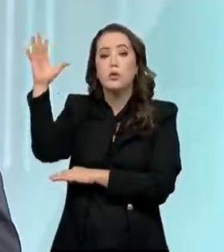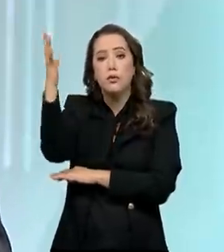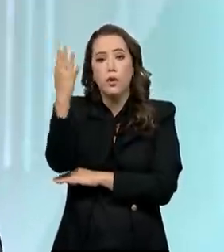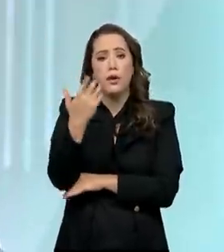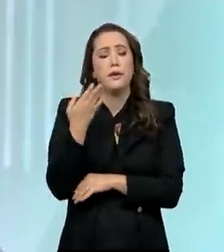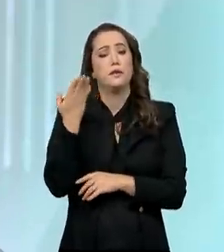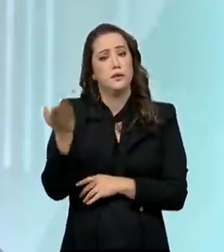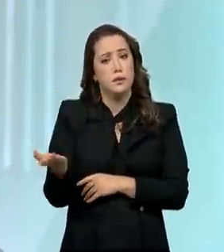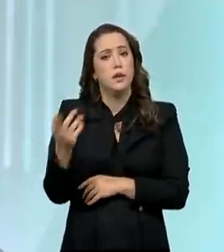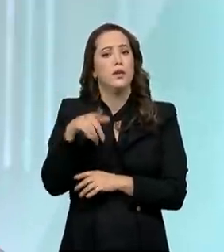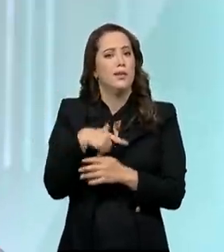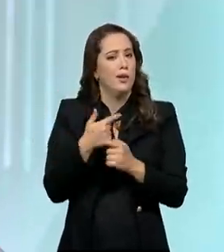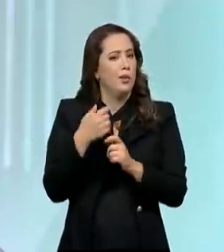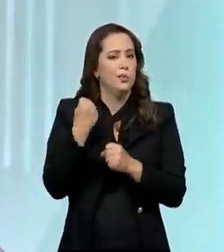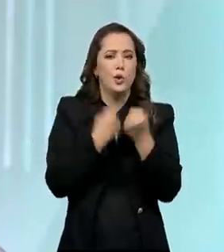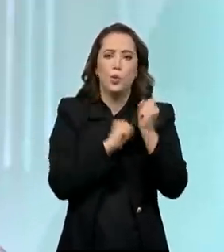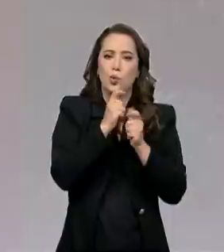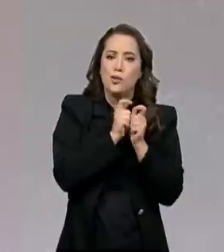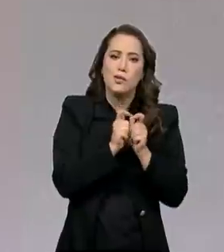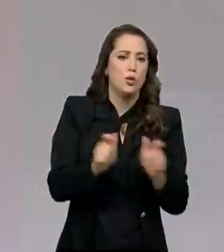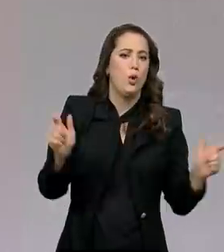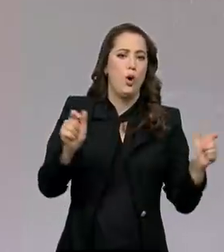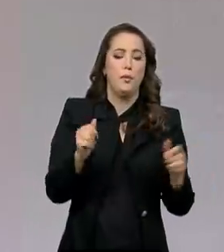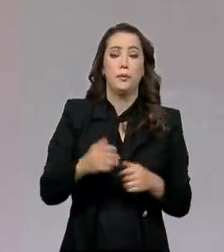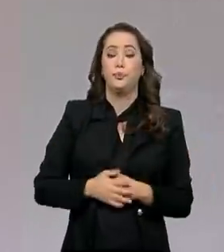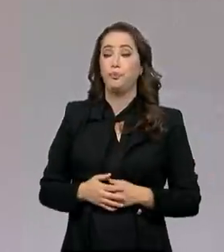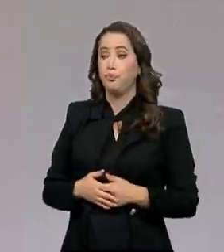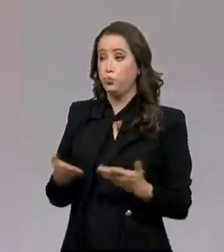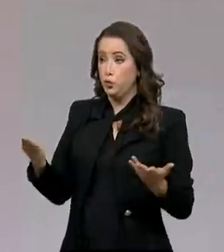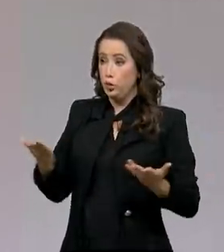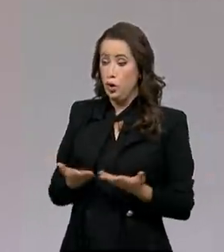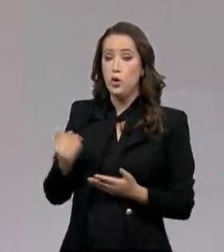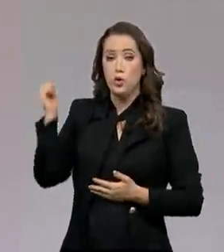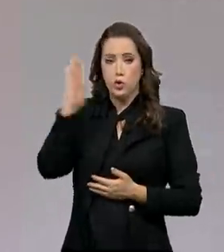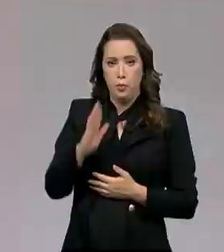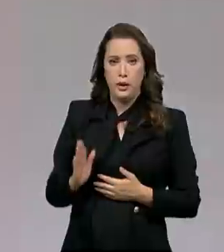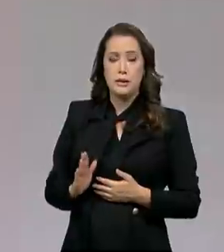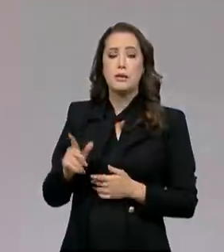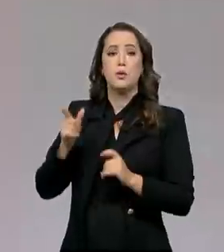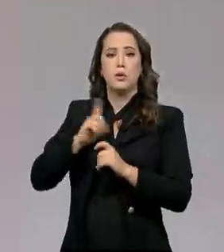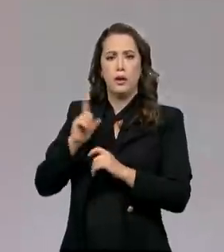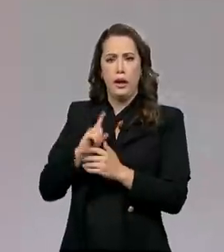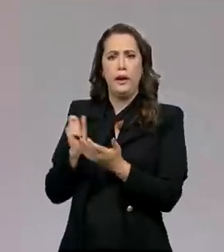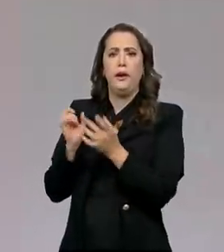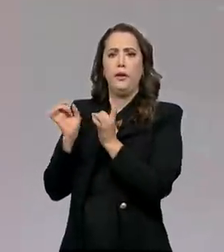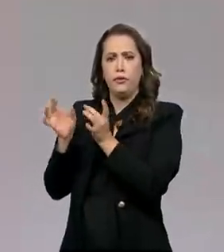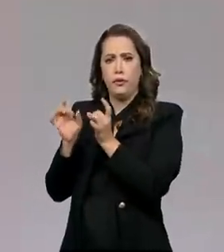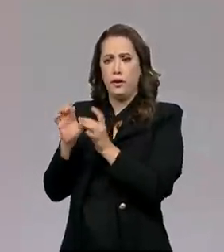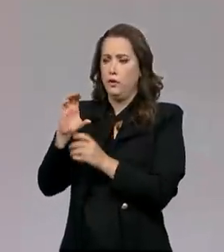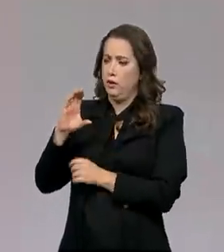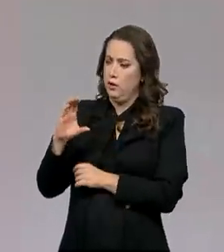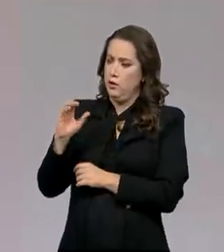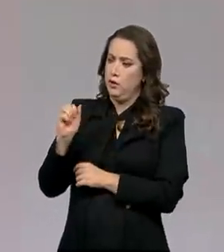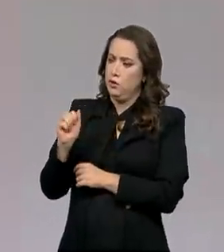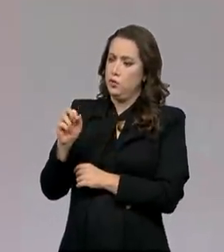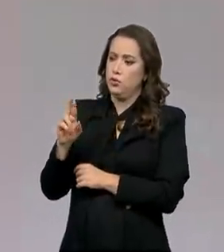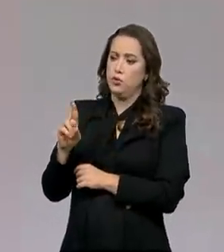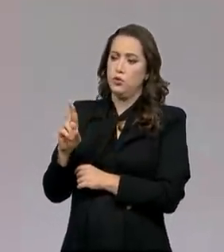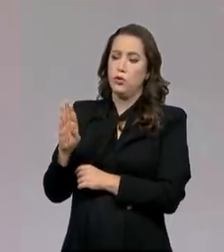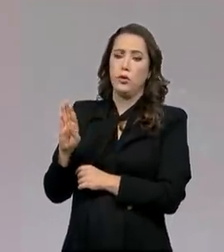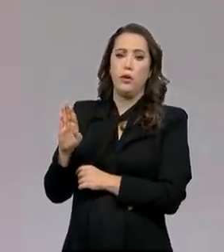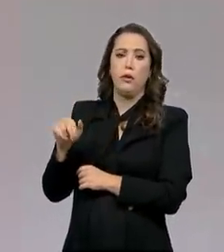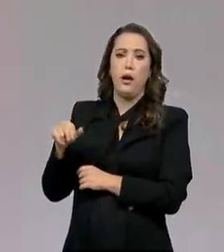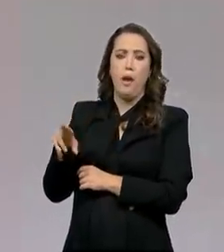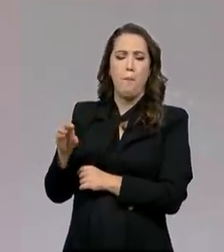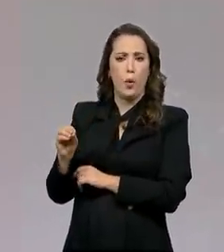indústria enorme que está se abrindo agora. O Brasil tem um mercado de carbono e o BNDES quer incentivar esse mercado de carbono, dar